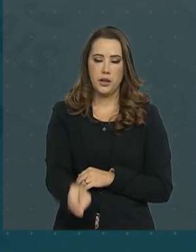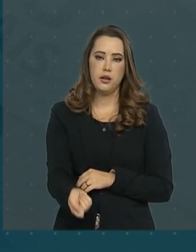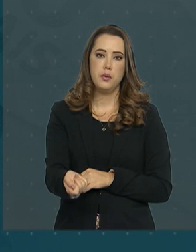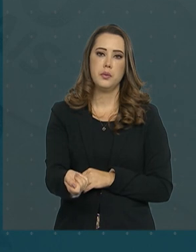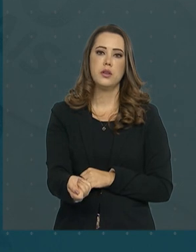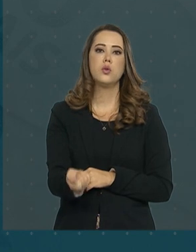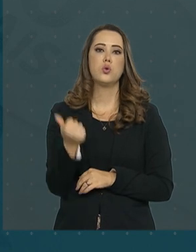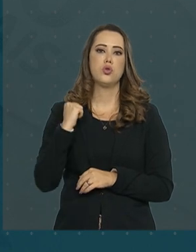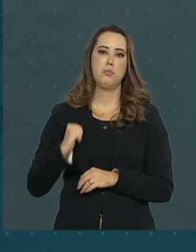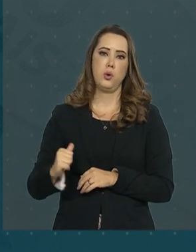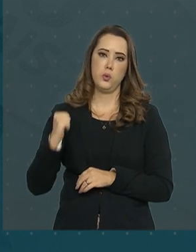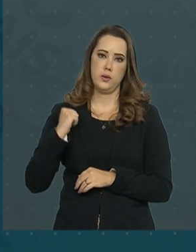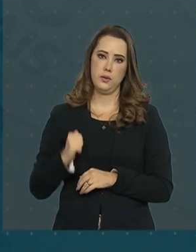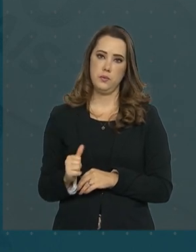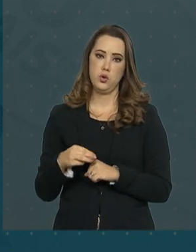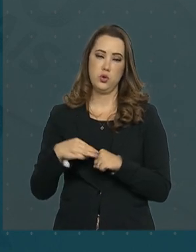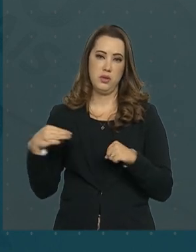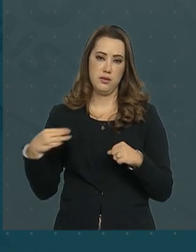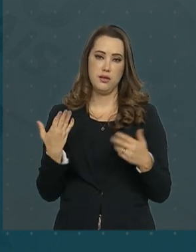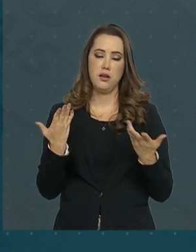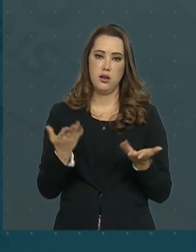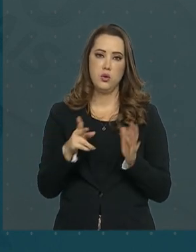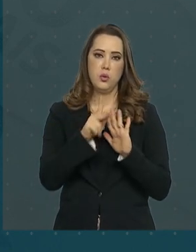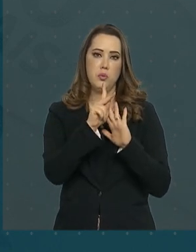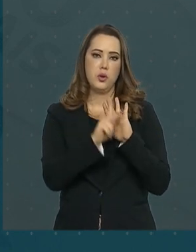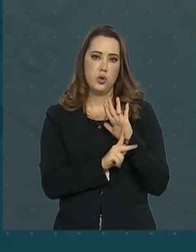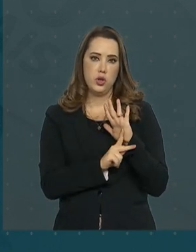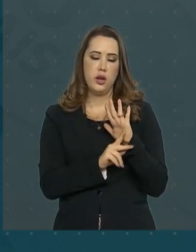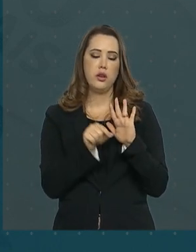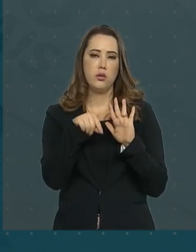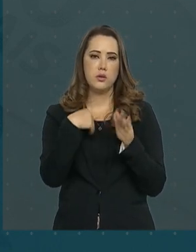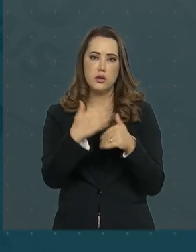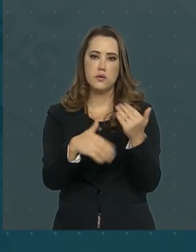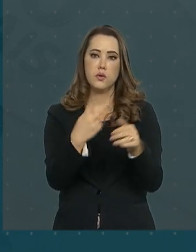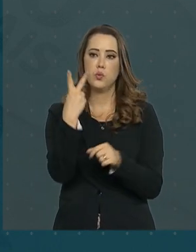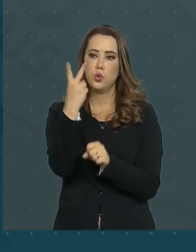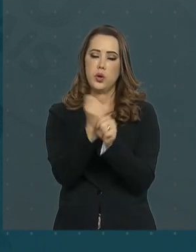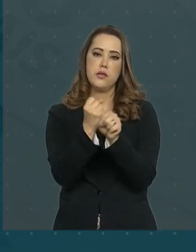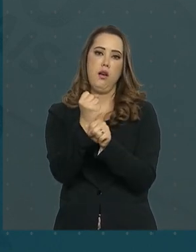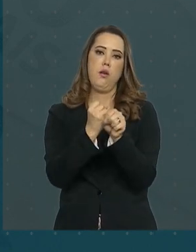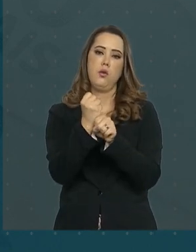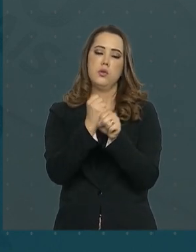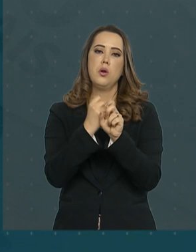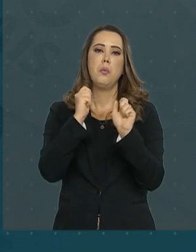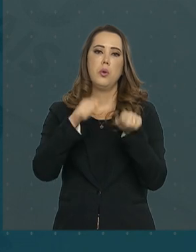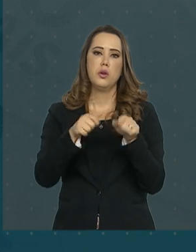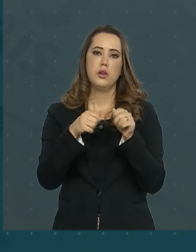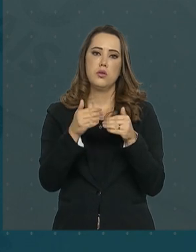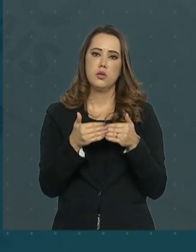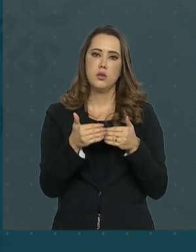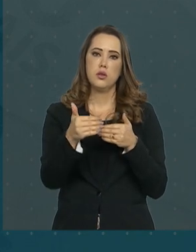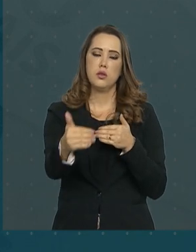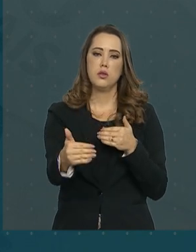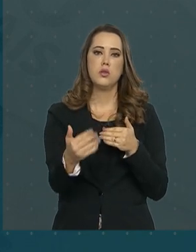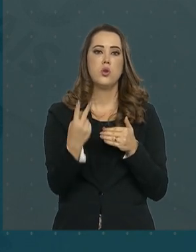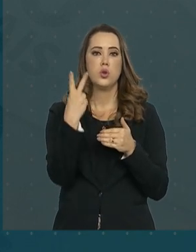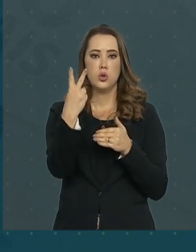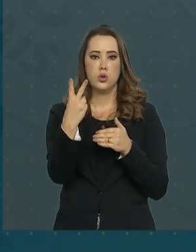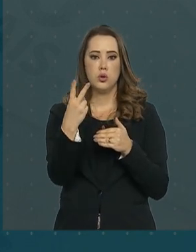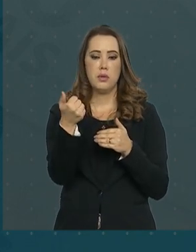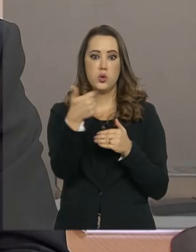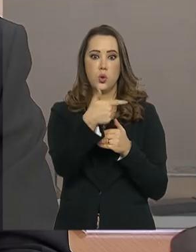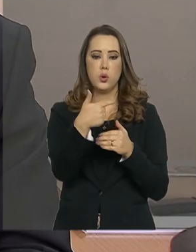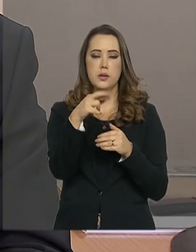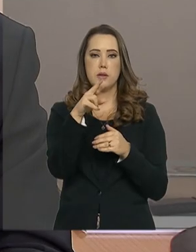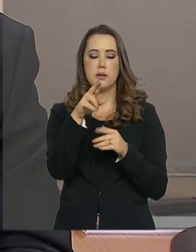uma cota de bolsa de mestrado. O projeto deverá ser desenvolvido ao longo de dois anos, podendo ser prorrogado para mais 12